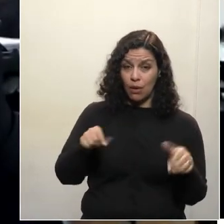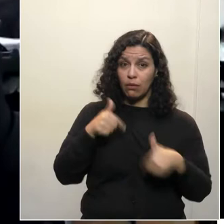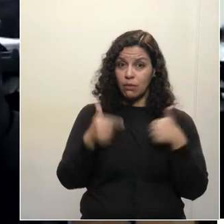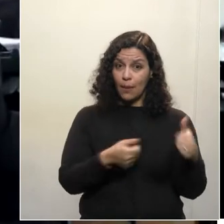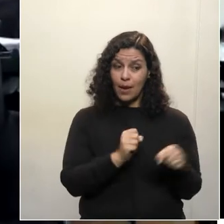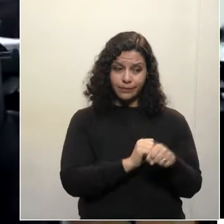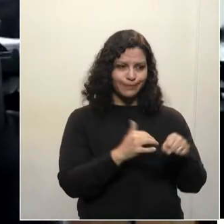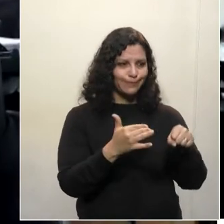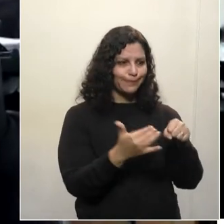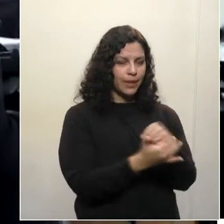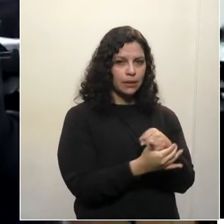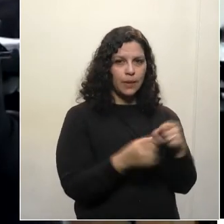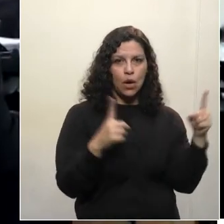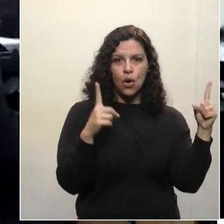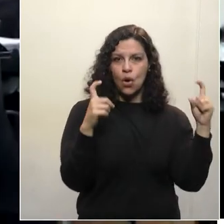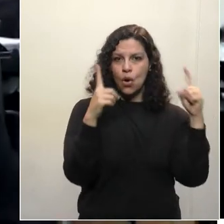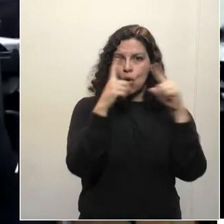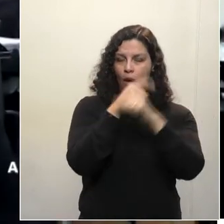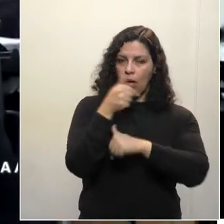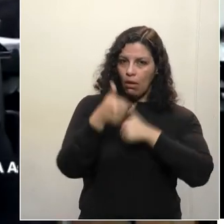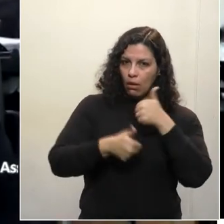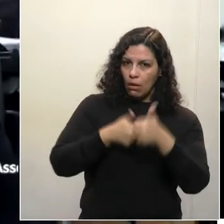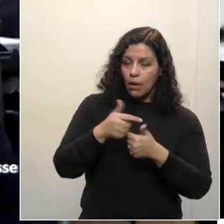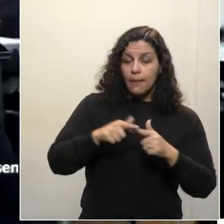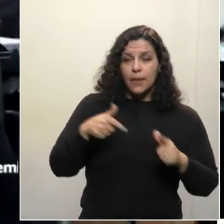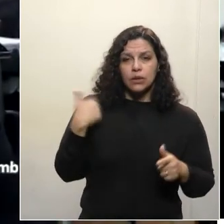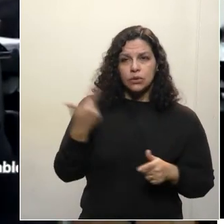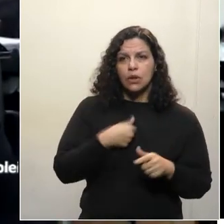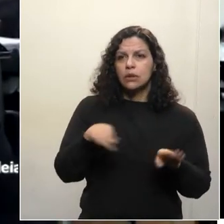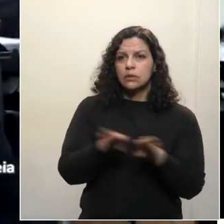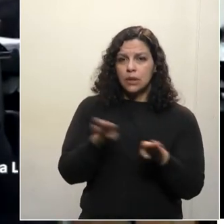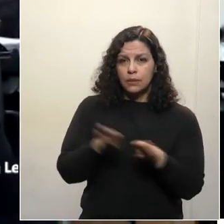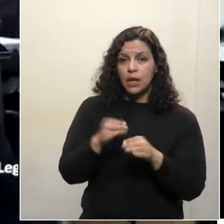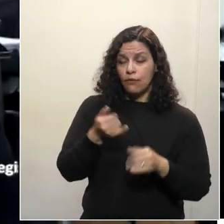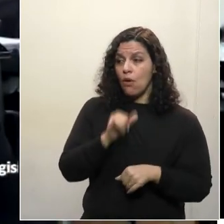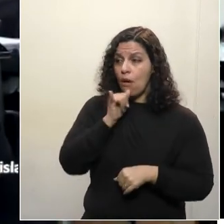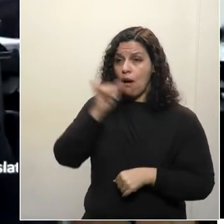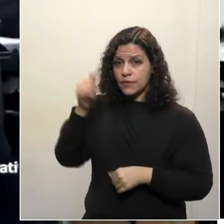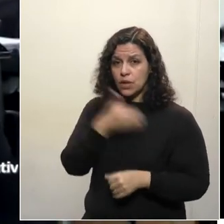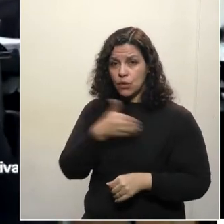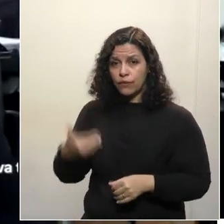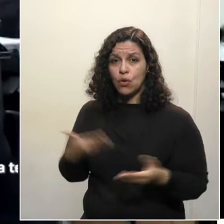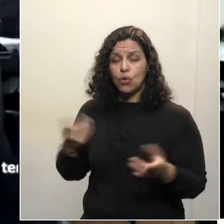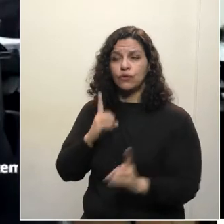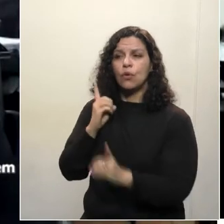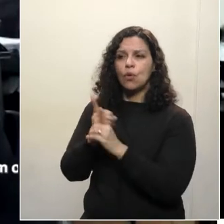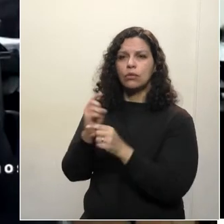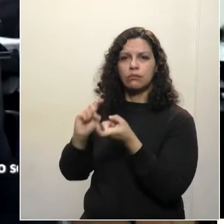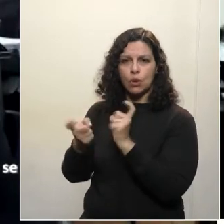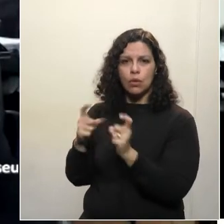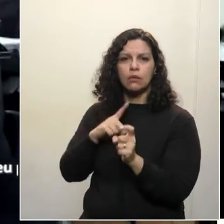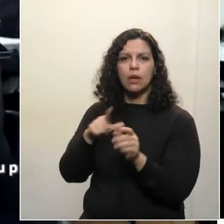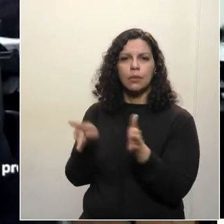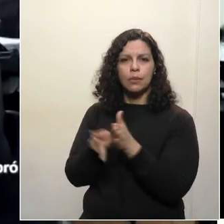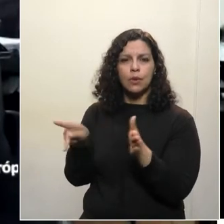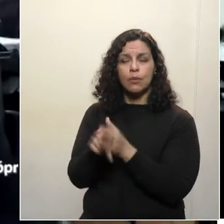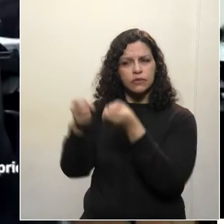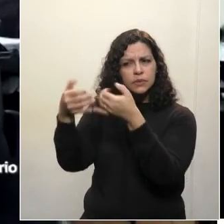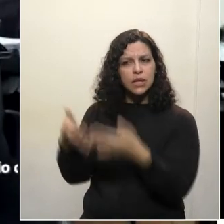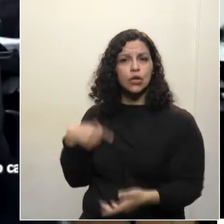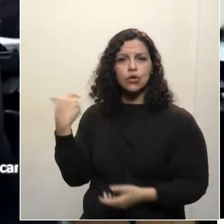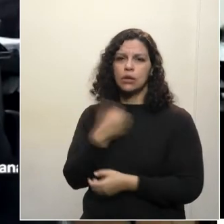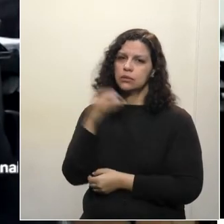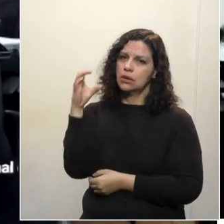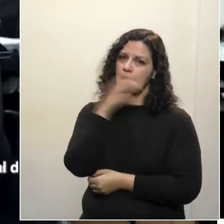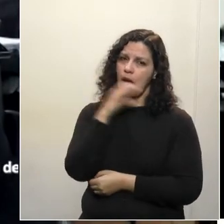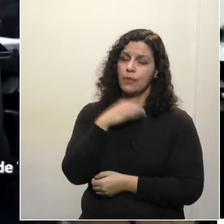que dificulta qualquer movimento, mas, certamente, eu vou levar o governador hoje ainda, até o encontro com ele, a necessidade de se